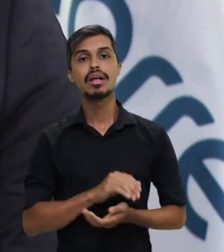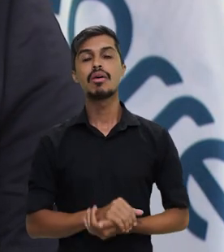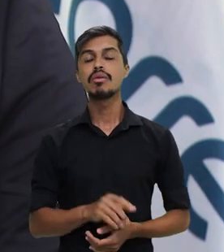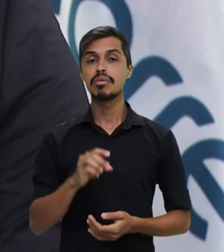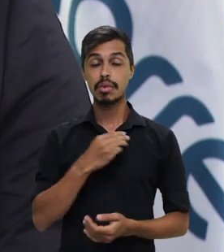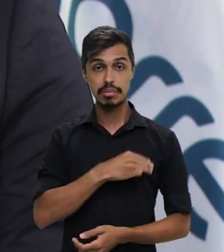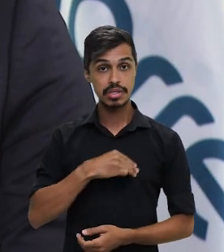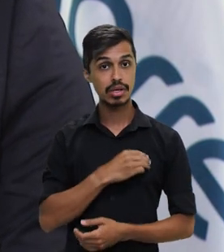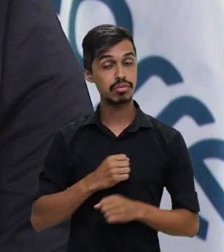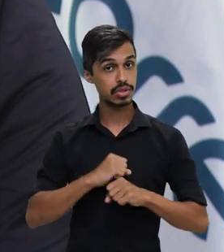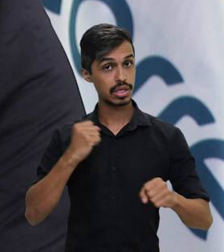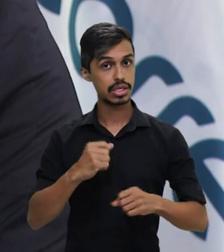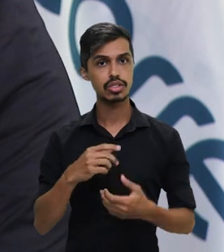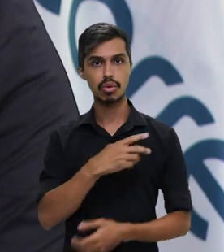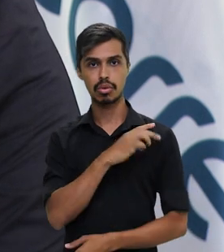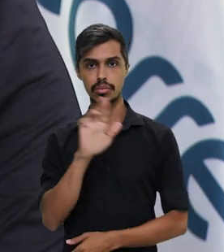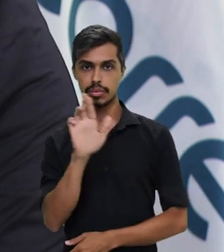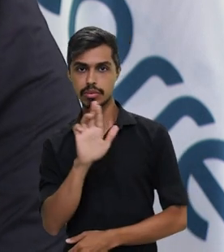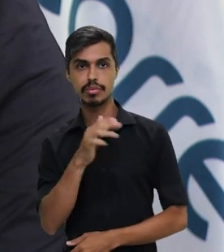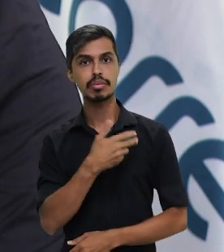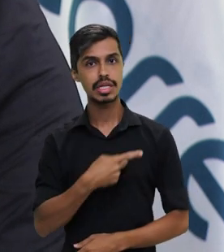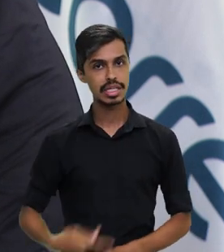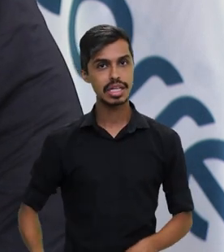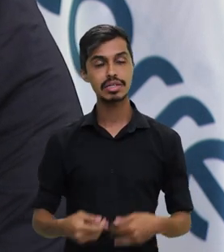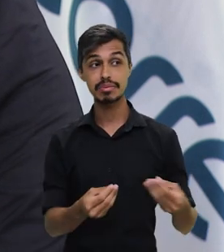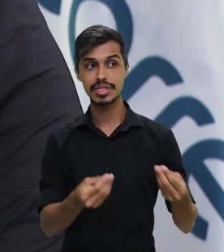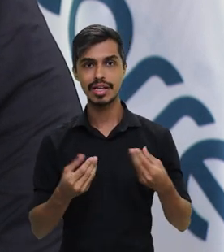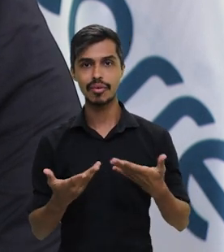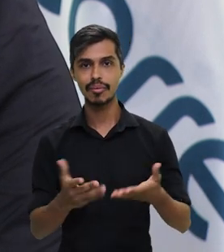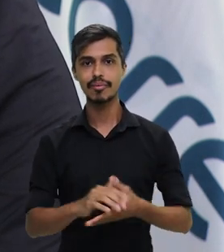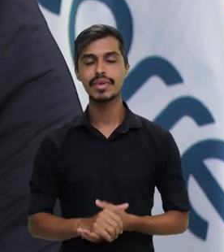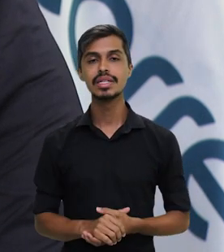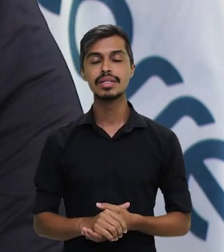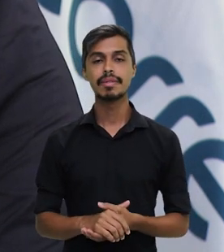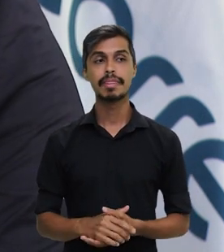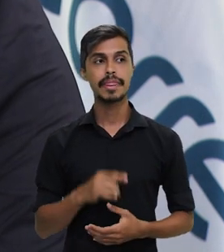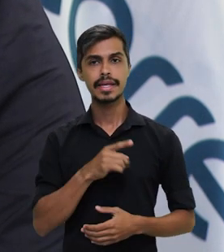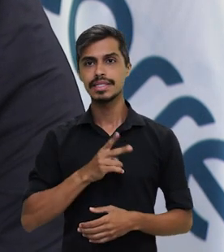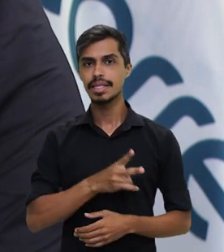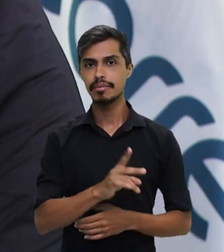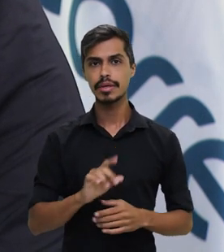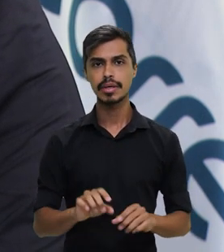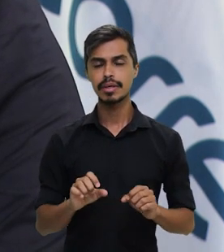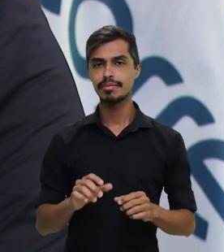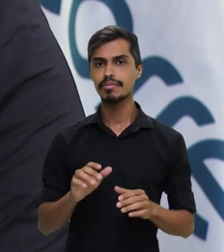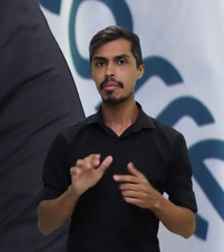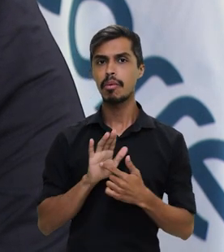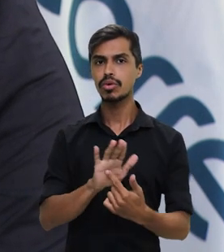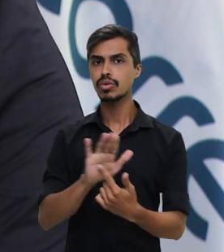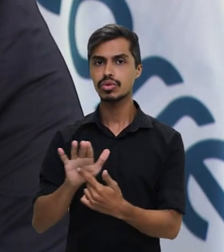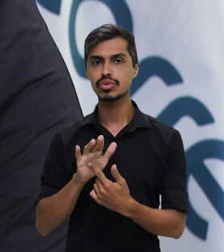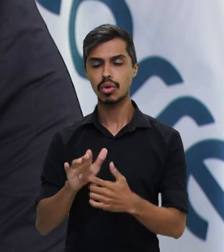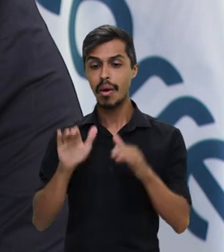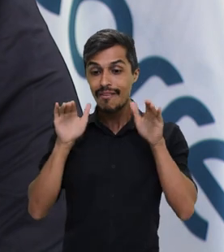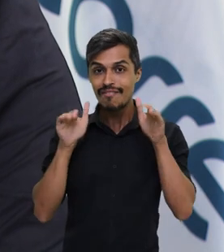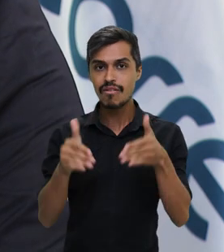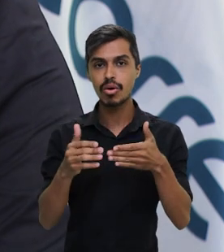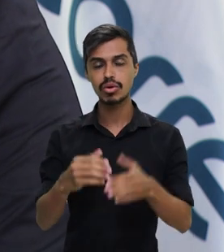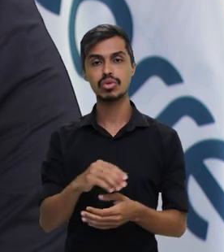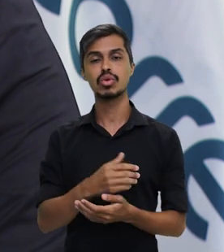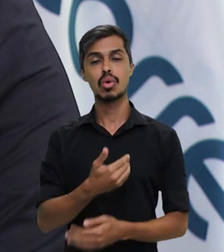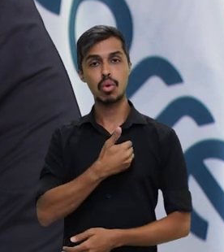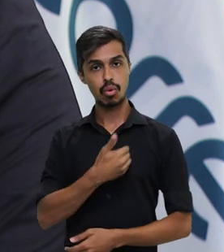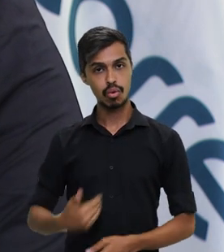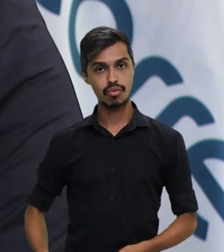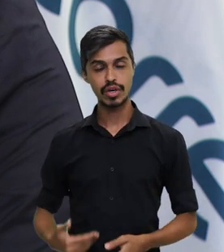uma missão grande que me foi dada pelo presidente Lula. O presidente Lula sempre demonstrou um compromisso muito grande com o serviço público, com a